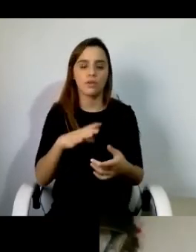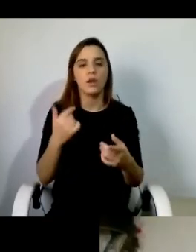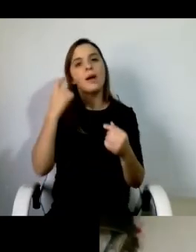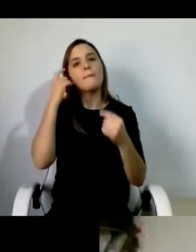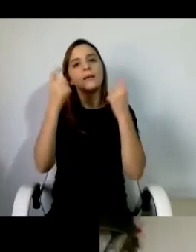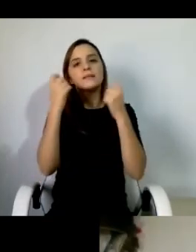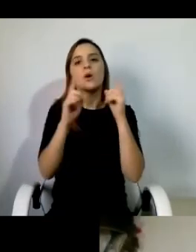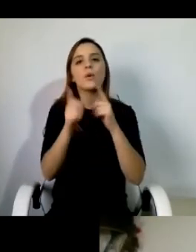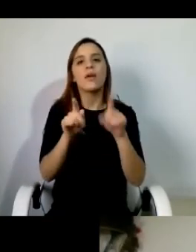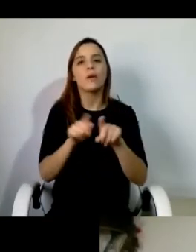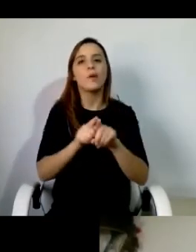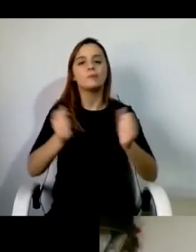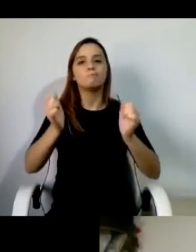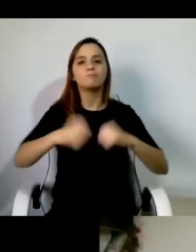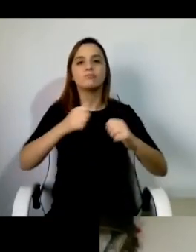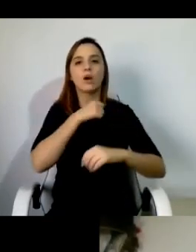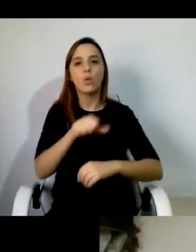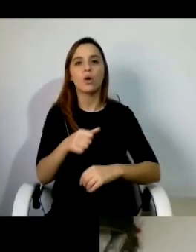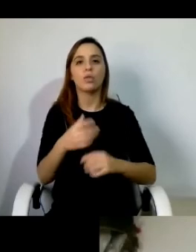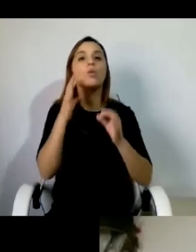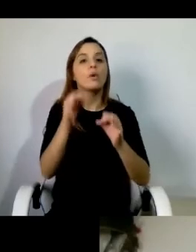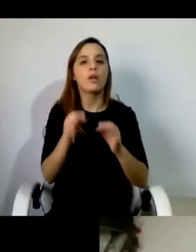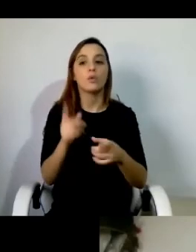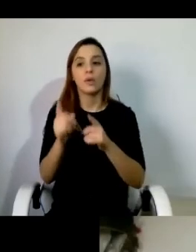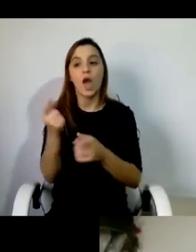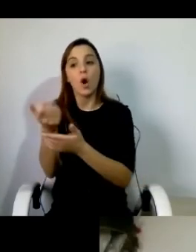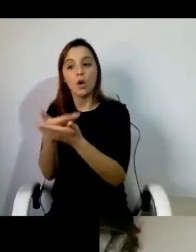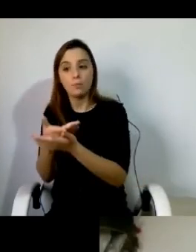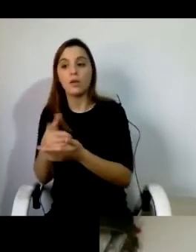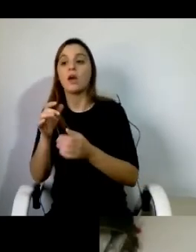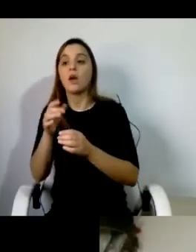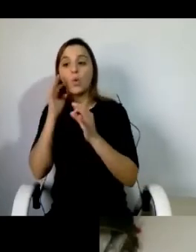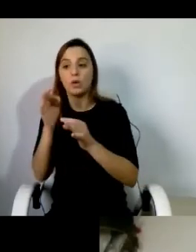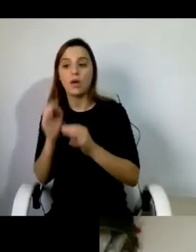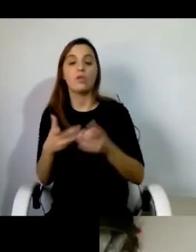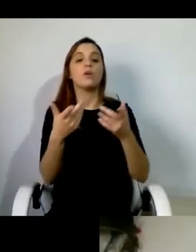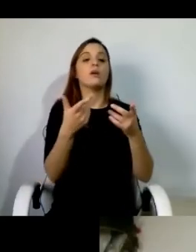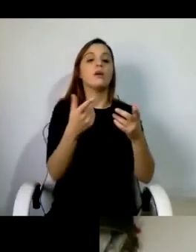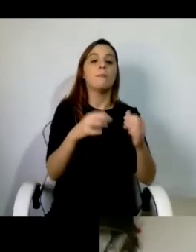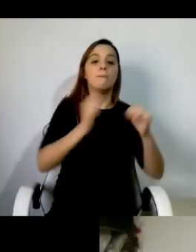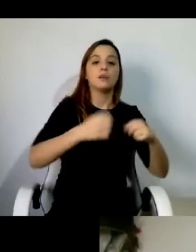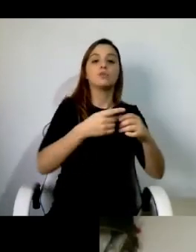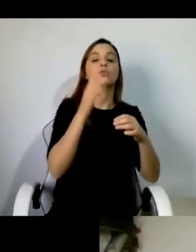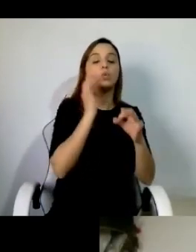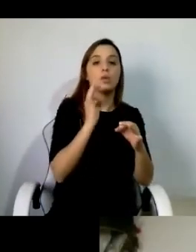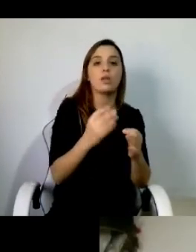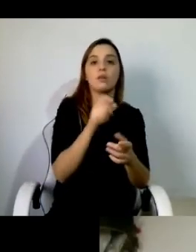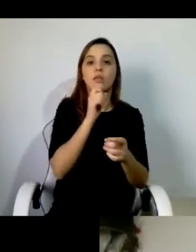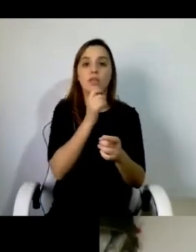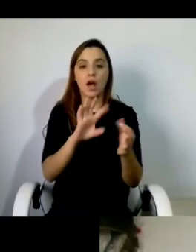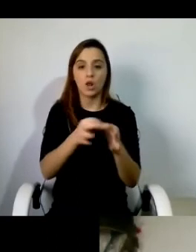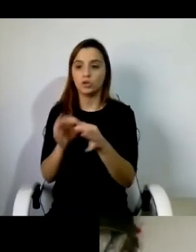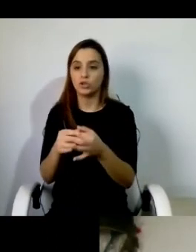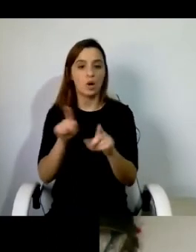pacto do cuidado deixe estas duas ideias economia do cuidado pacto do cuidado e integrarmos nesta lógica uma política que seja abrazente